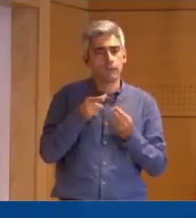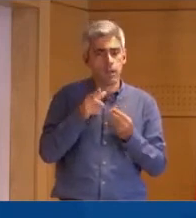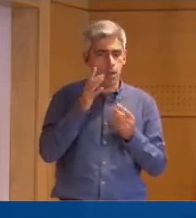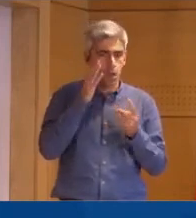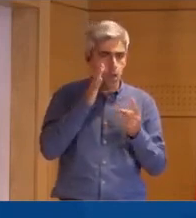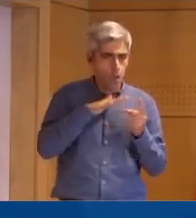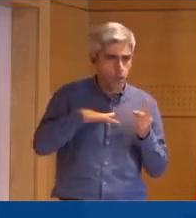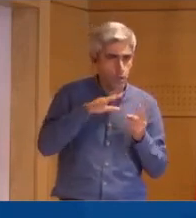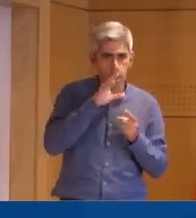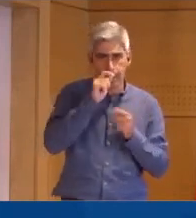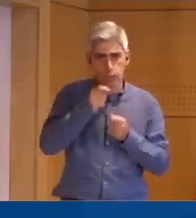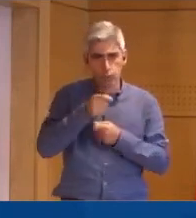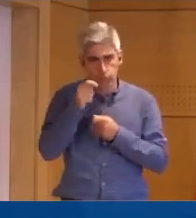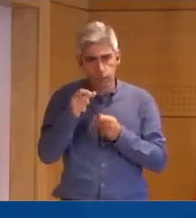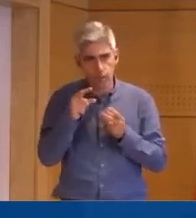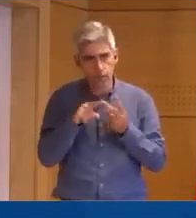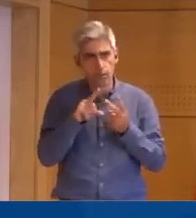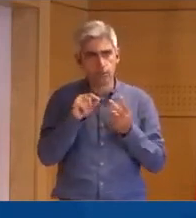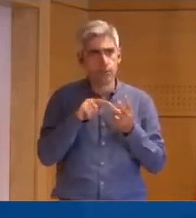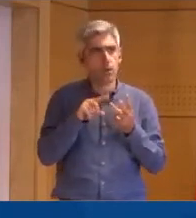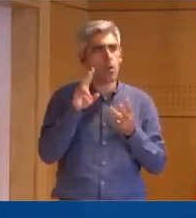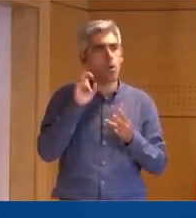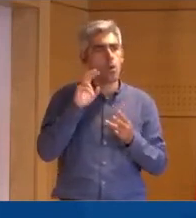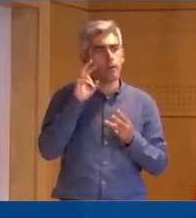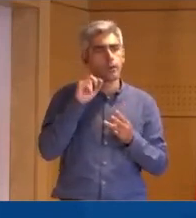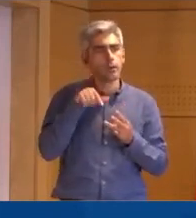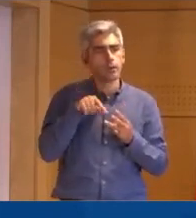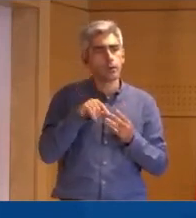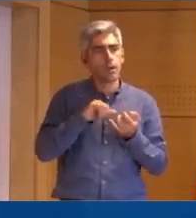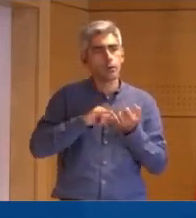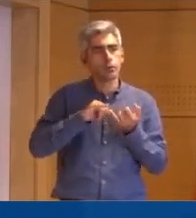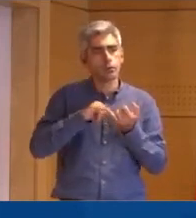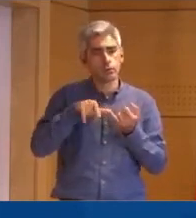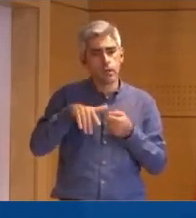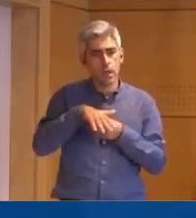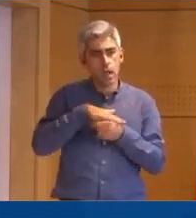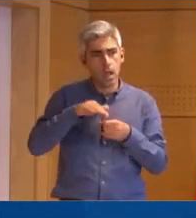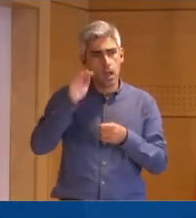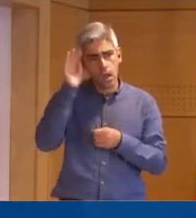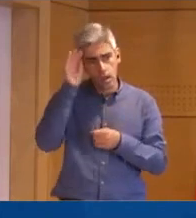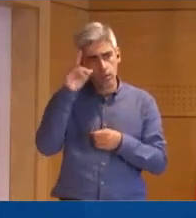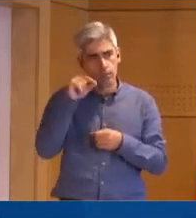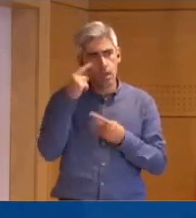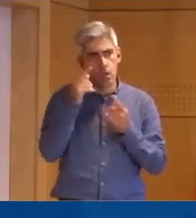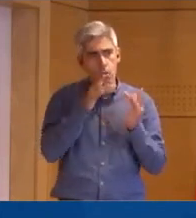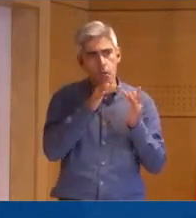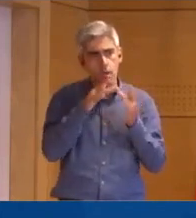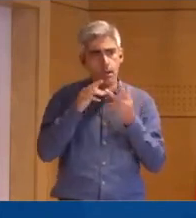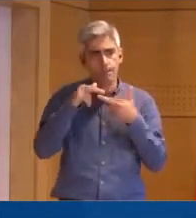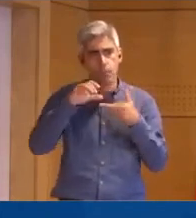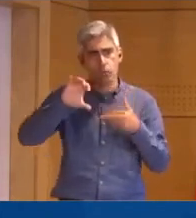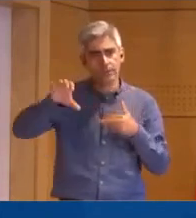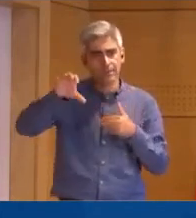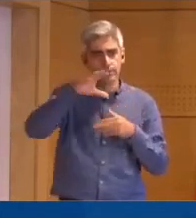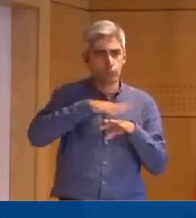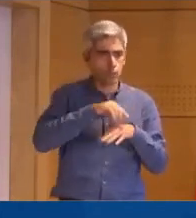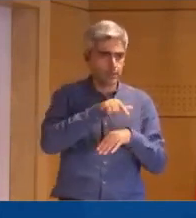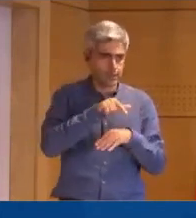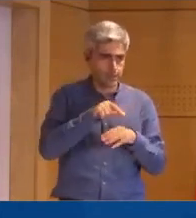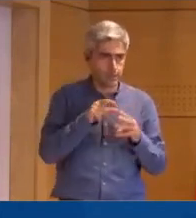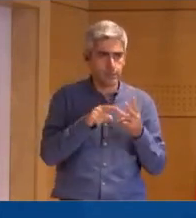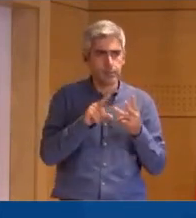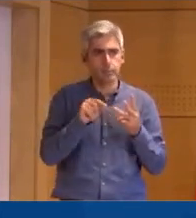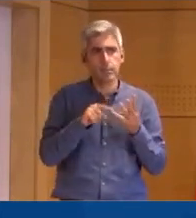a hotelaria, a agricultura. Também se ouviram as associações nesta área e se há algum contato com os municípios a propósito disto.